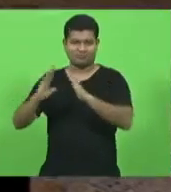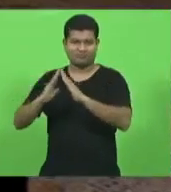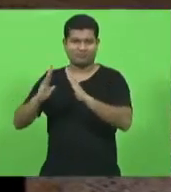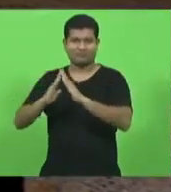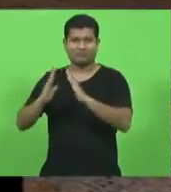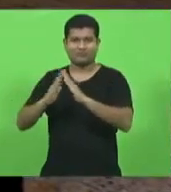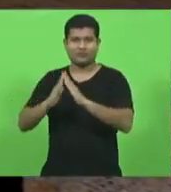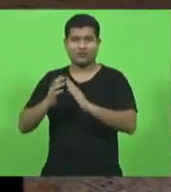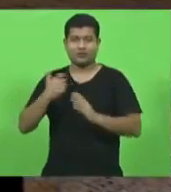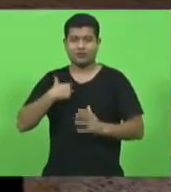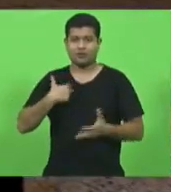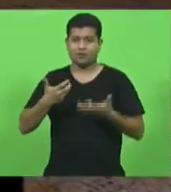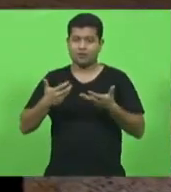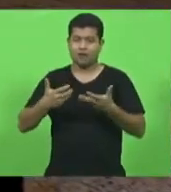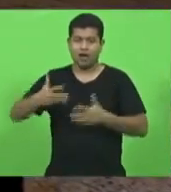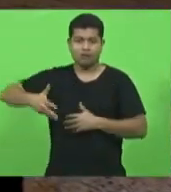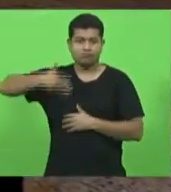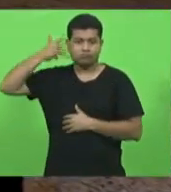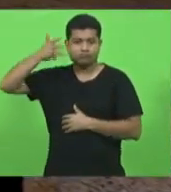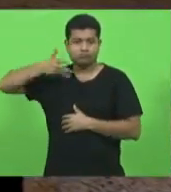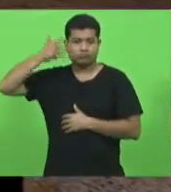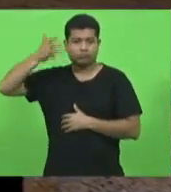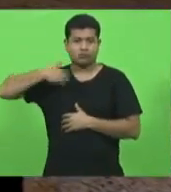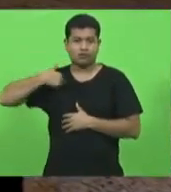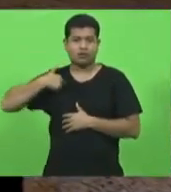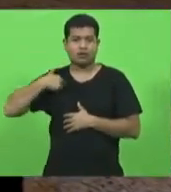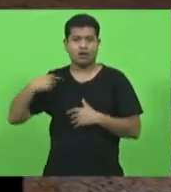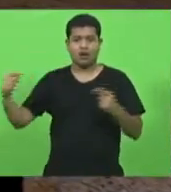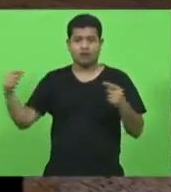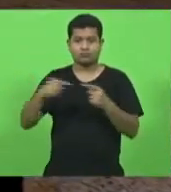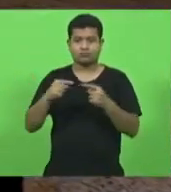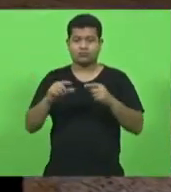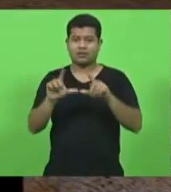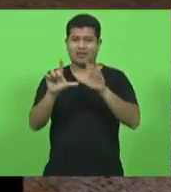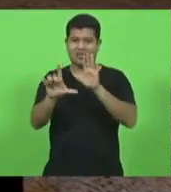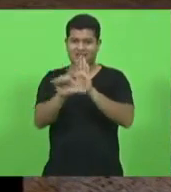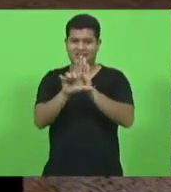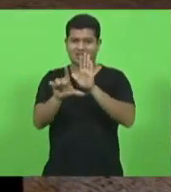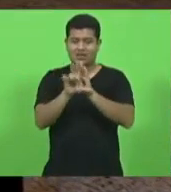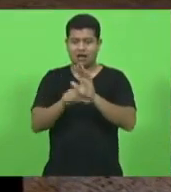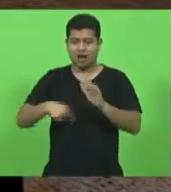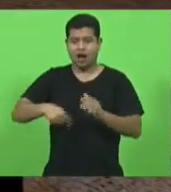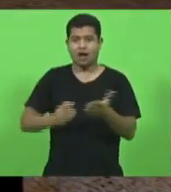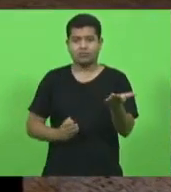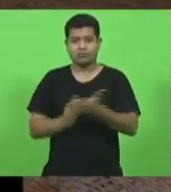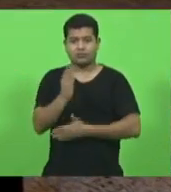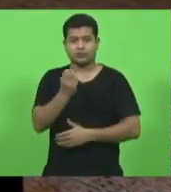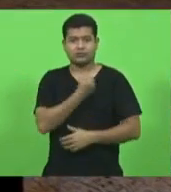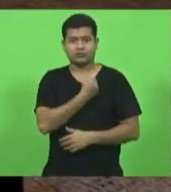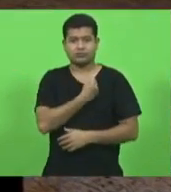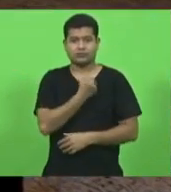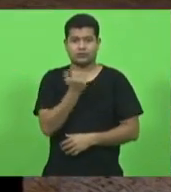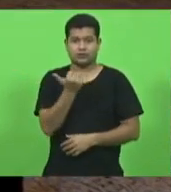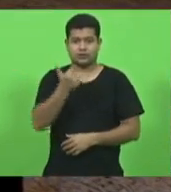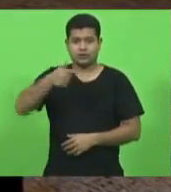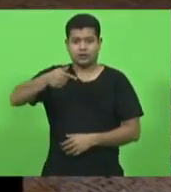hoje sobre uma lei que foi aprovada nesta Casa, a Lei nº 17